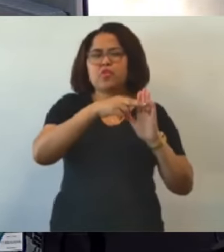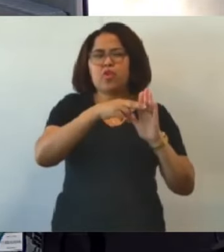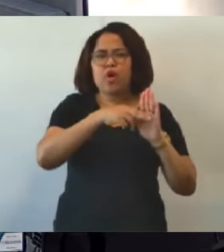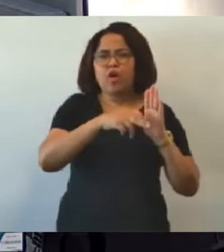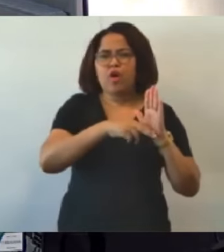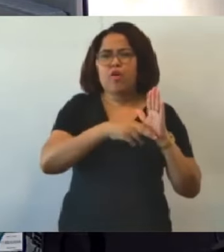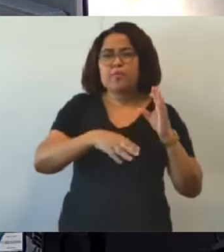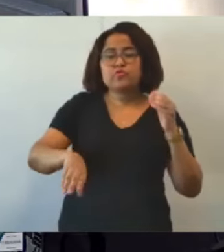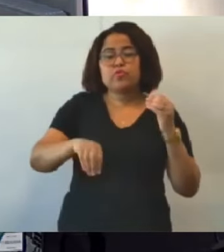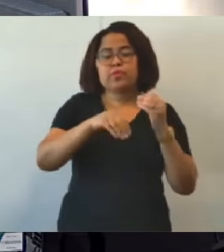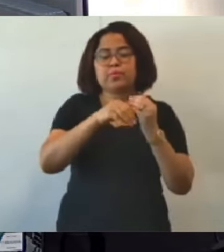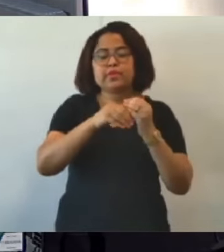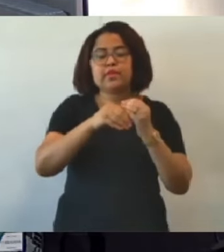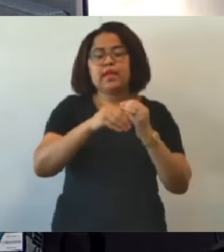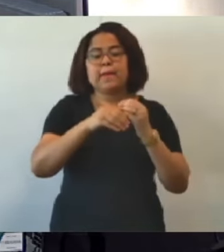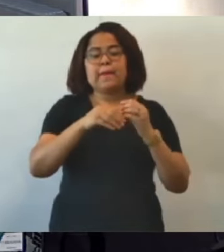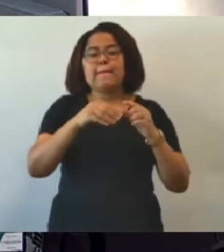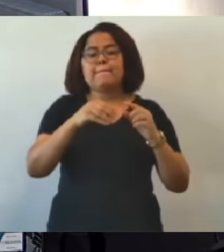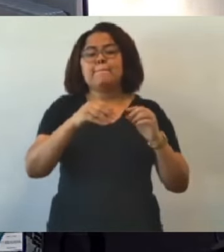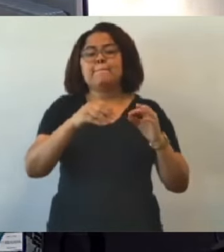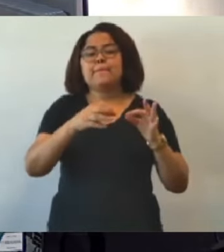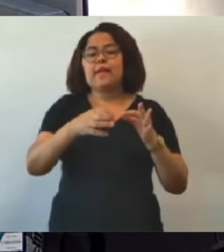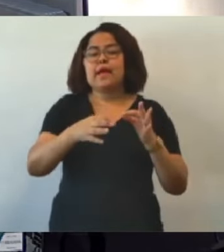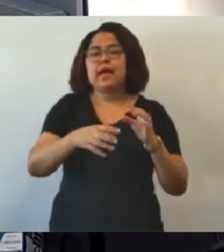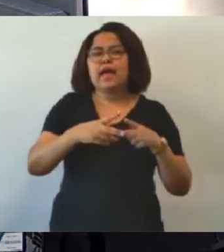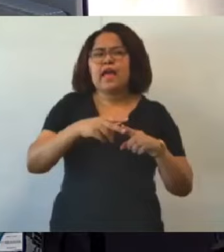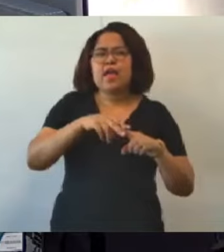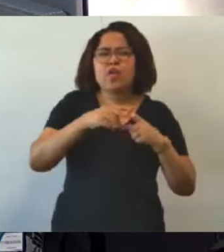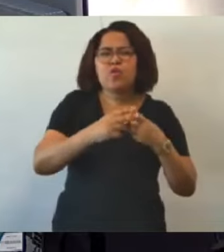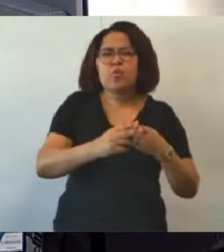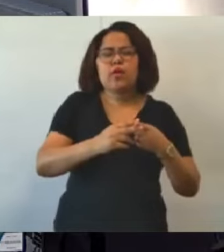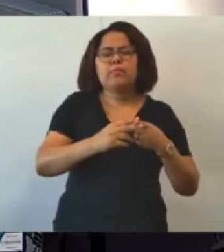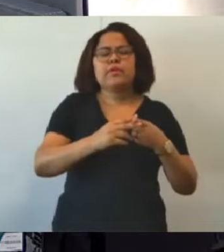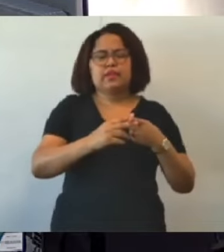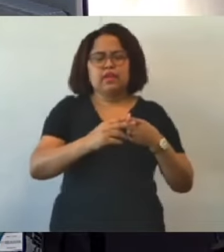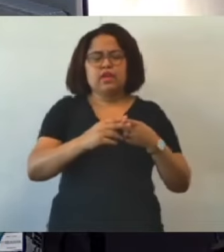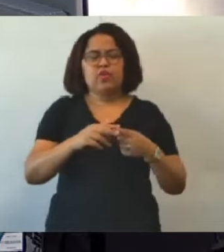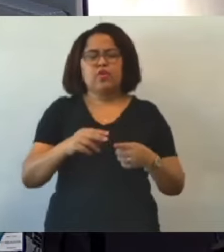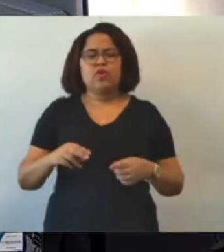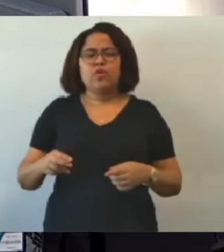para regulamentar o funcionamento dos conselhos tutelares. Pode passar.